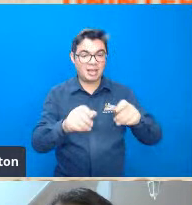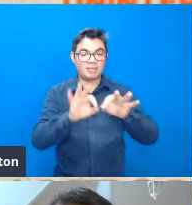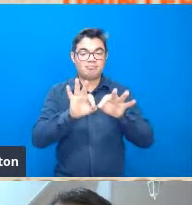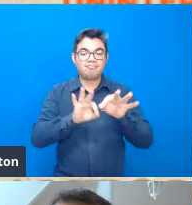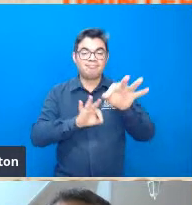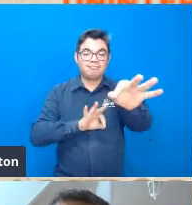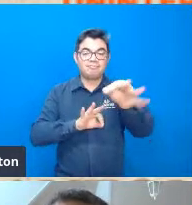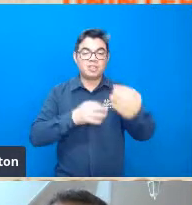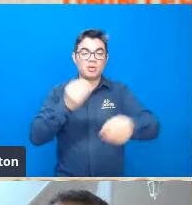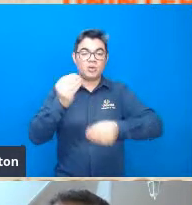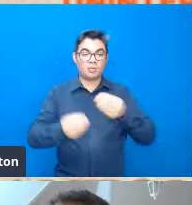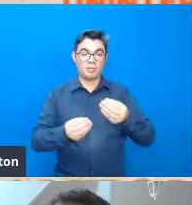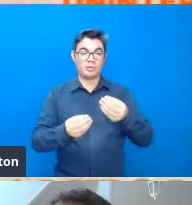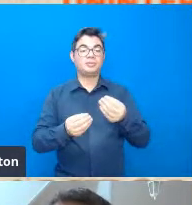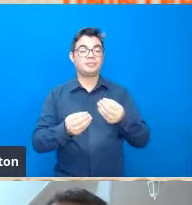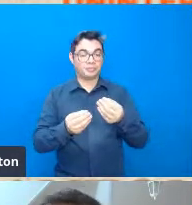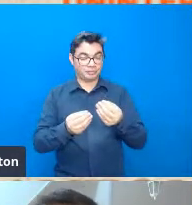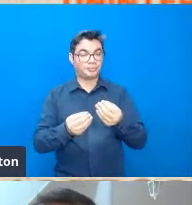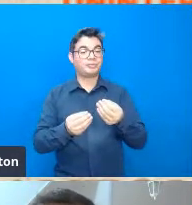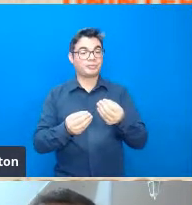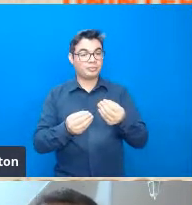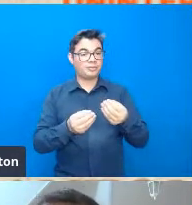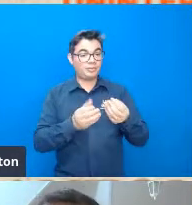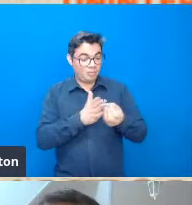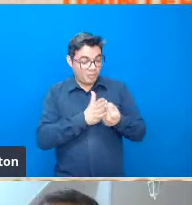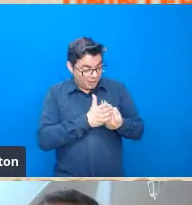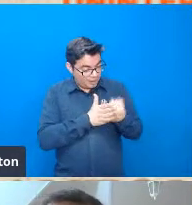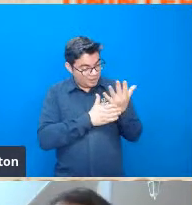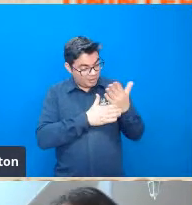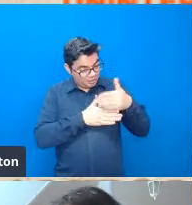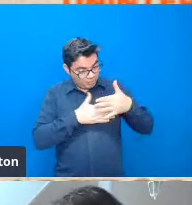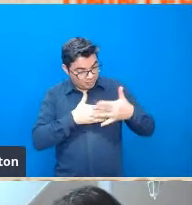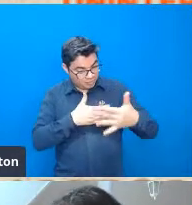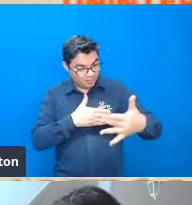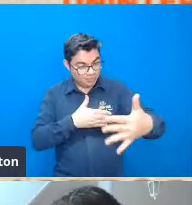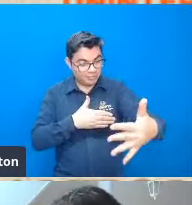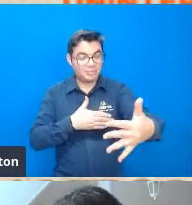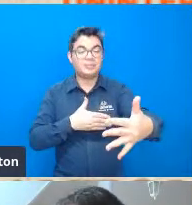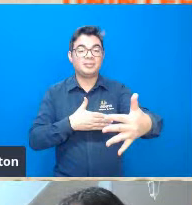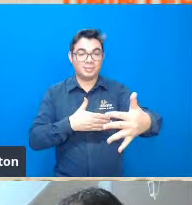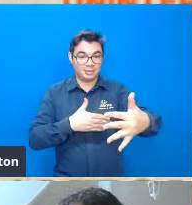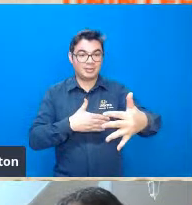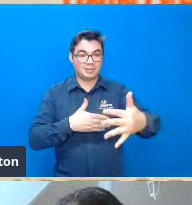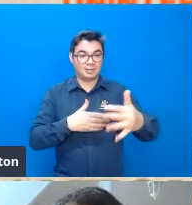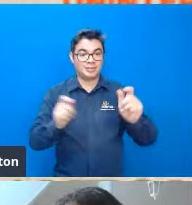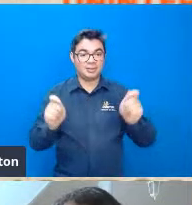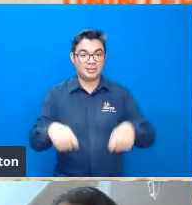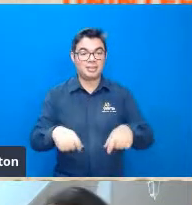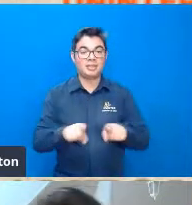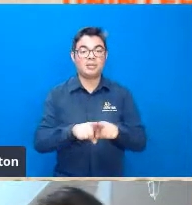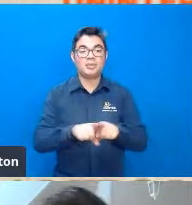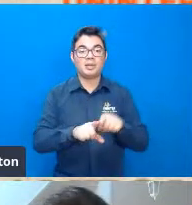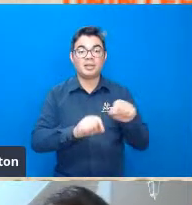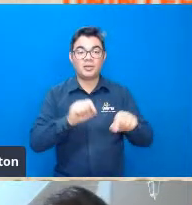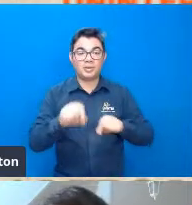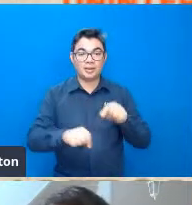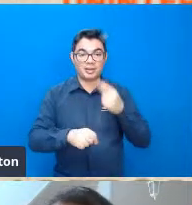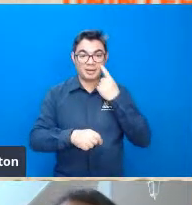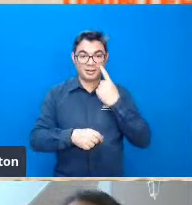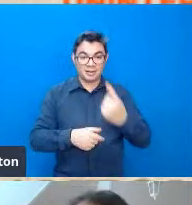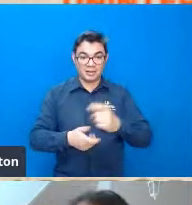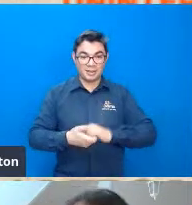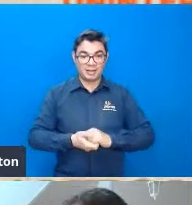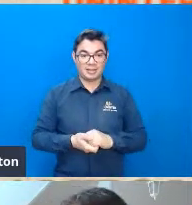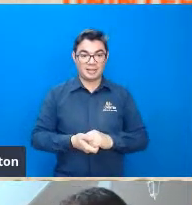ao longo da nascente até o final do rio então pegava lá da nascente até o final do rio quanto que dava linha